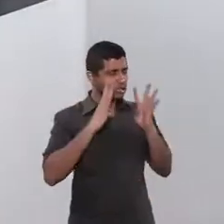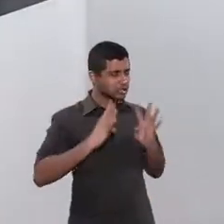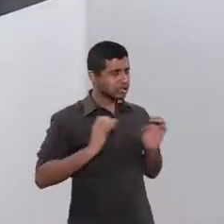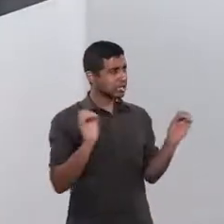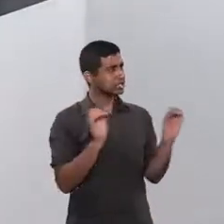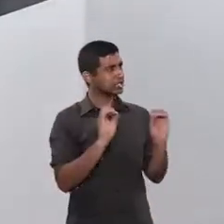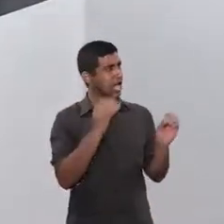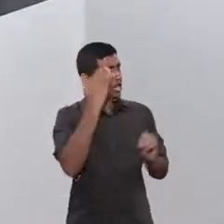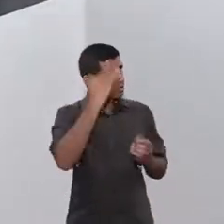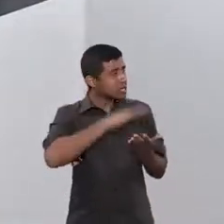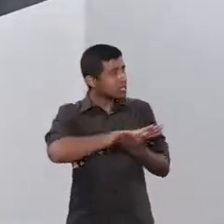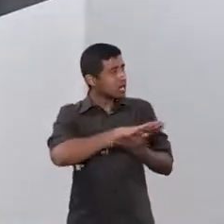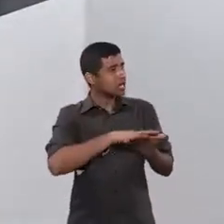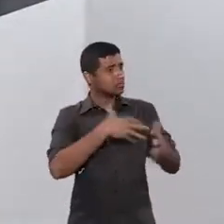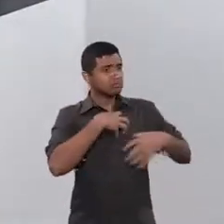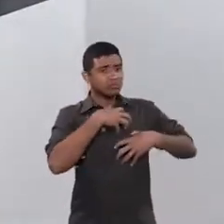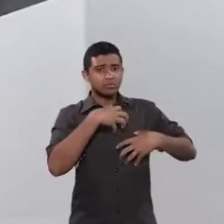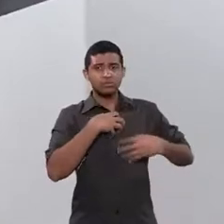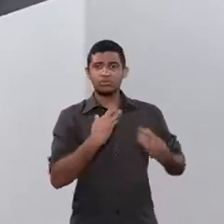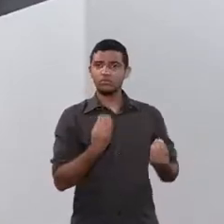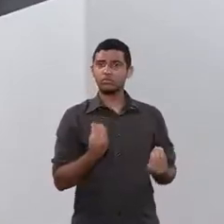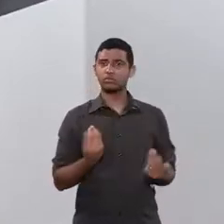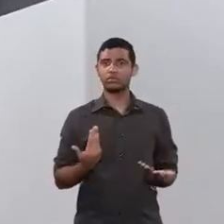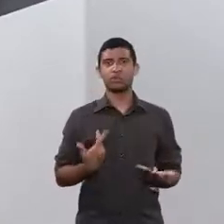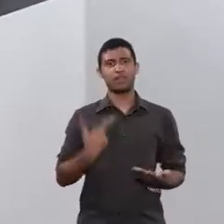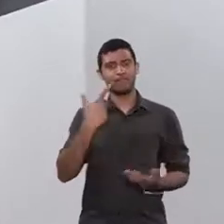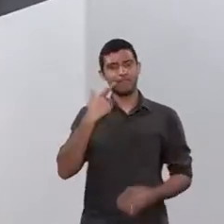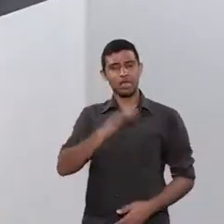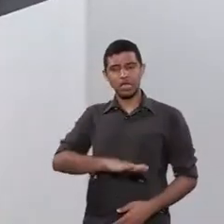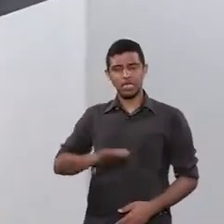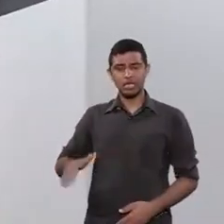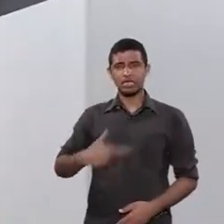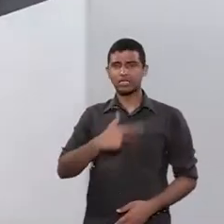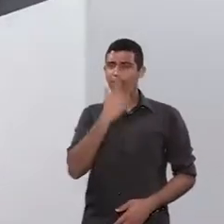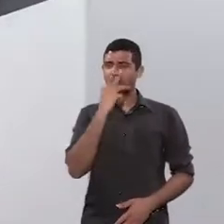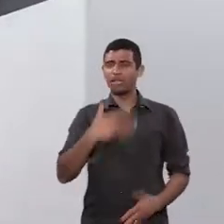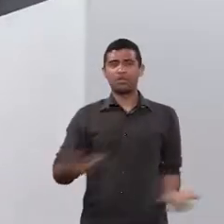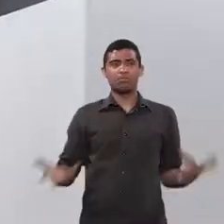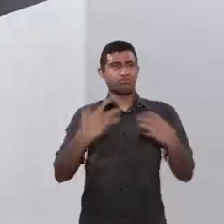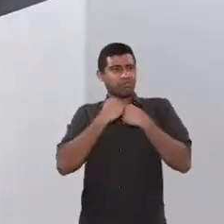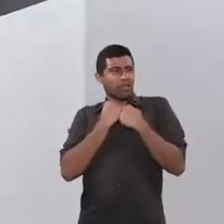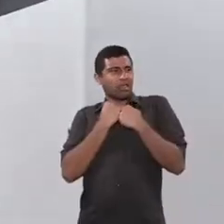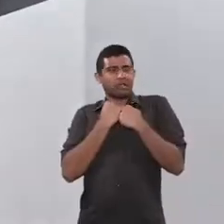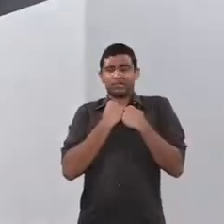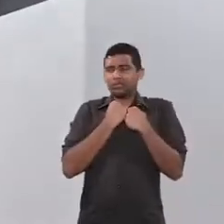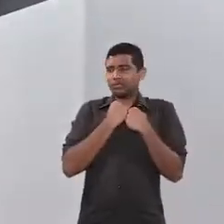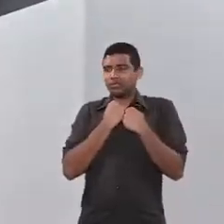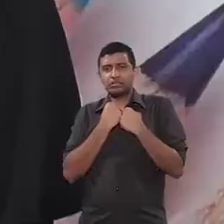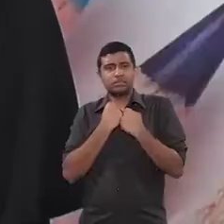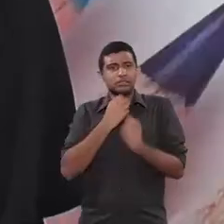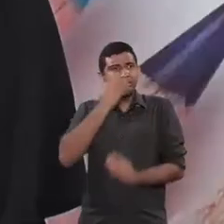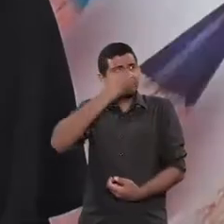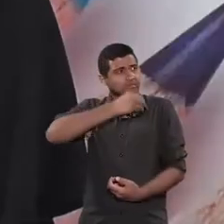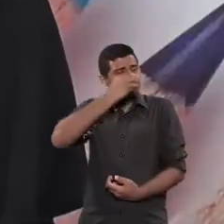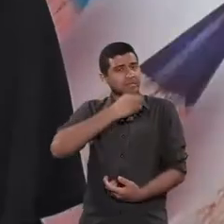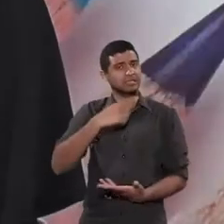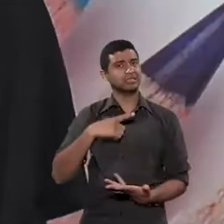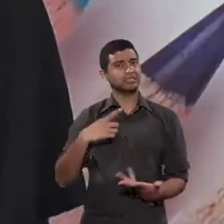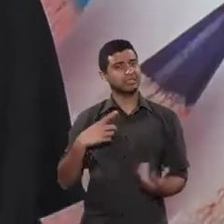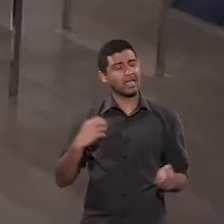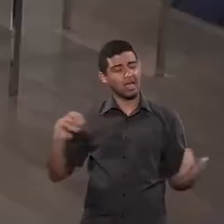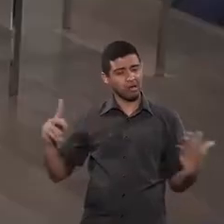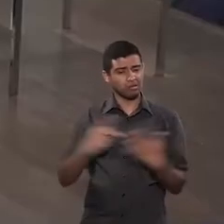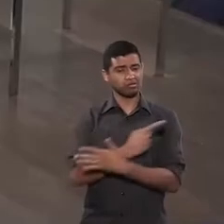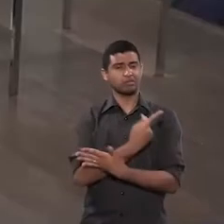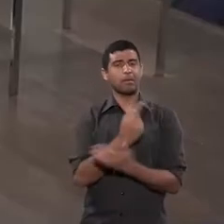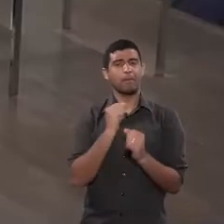está me entendendo? A minha capacidade, a capacidade da criança, ela começa, expressiva, começa a ficar restrita. Ou seja, há uma fragilidade. A fragilidade